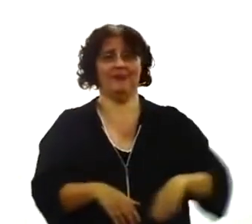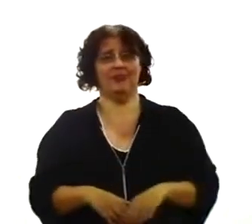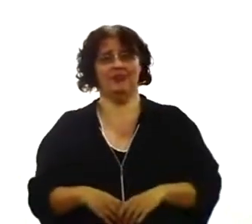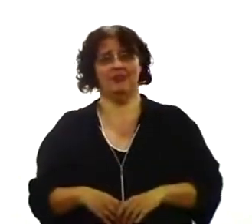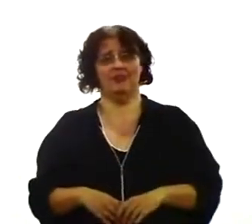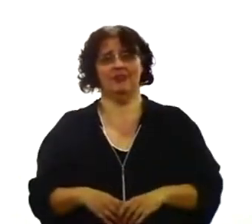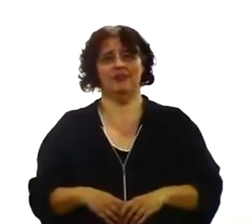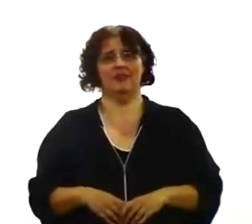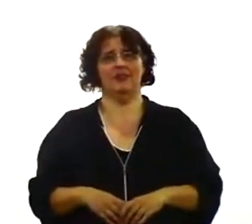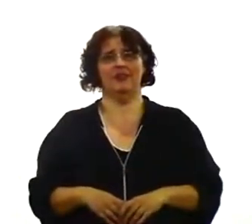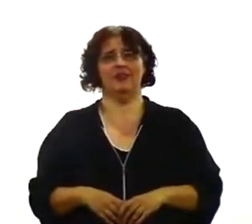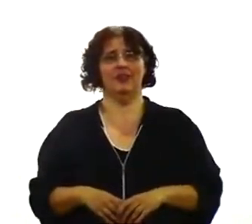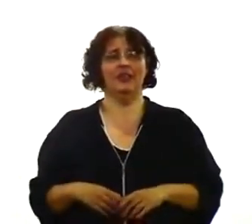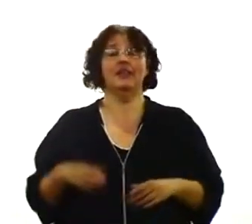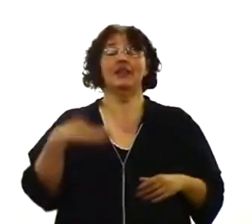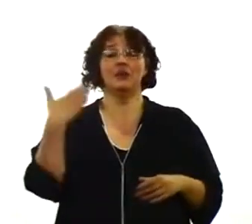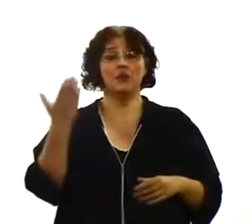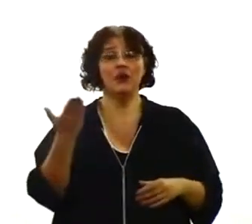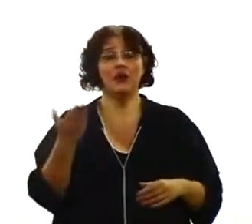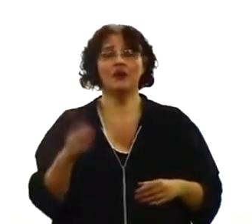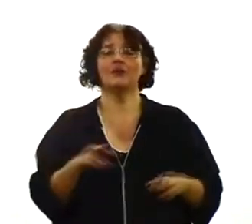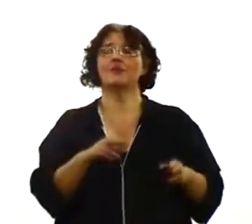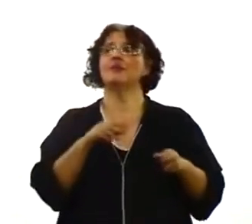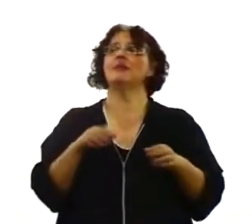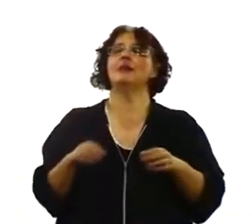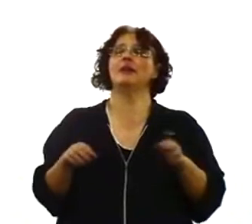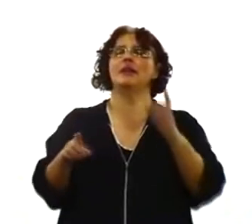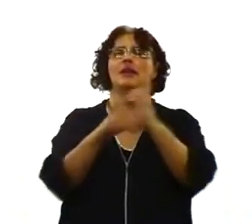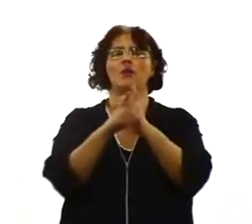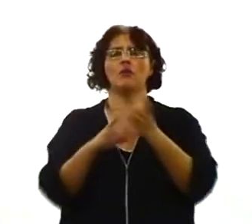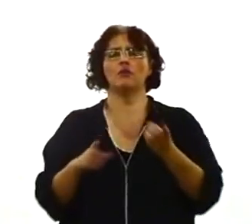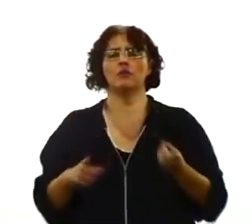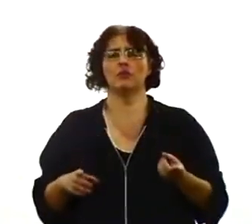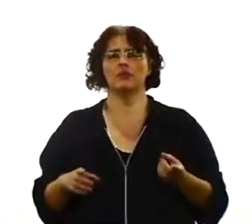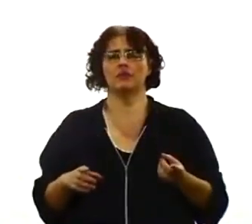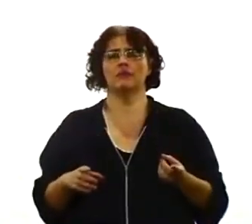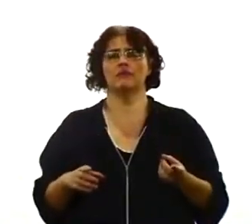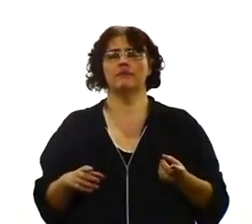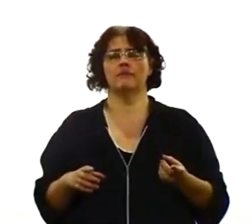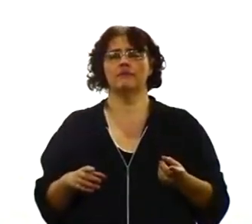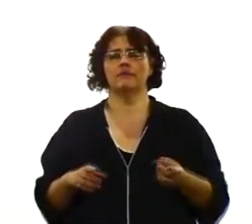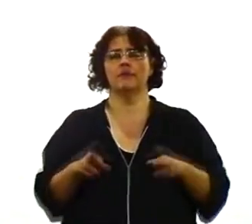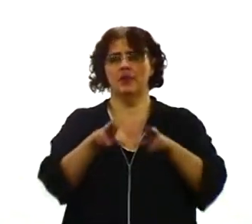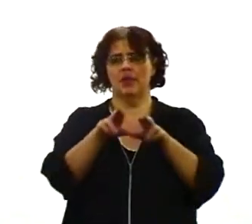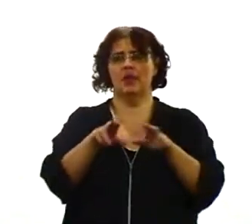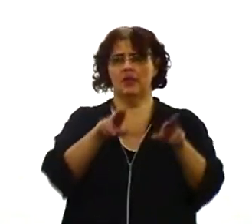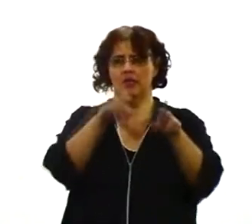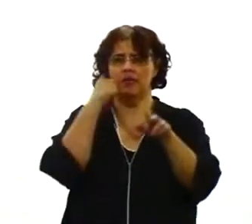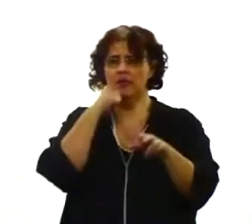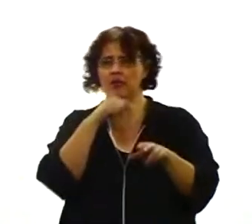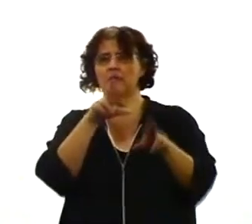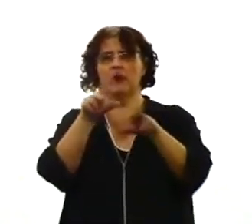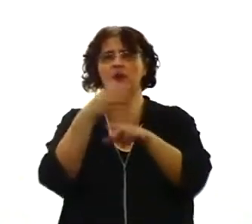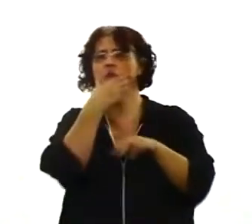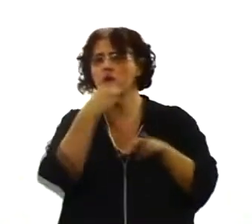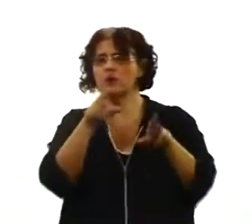quando encontramos irmãos e irmãs que vivem uma Páscoa meio mundana, é responsabilidade nossa orar com eles